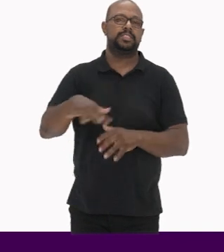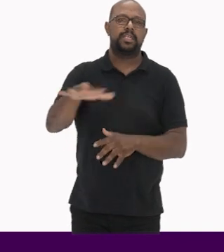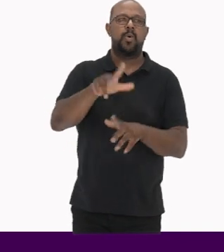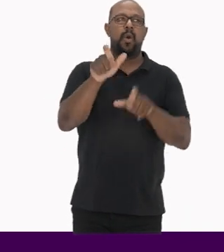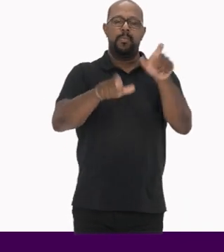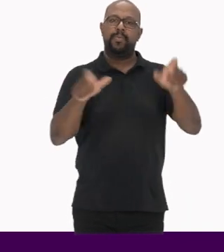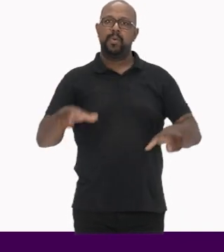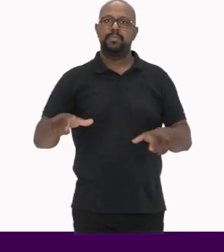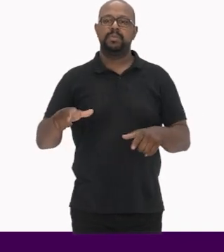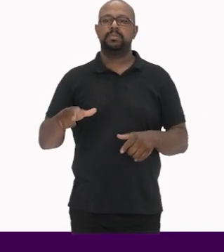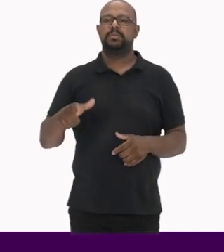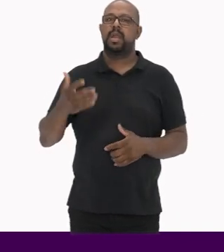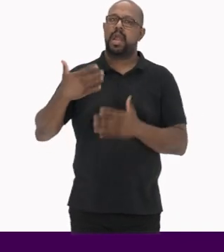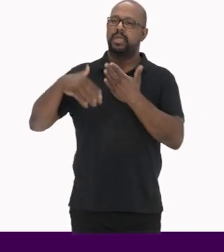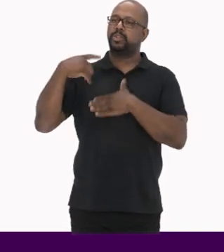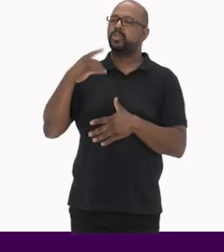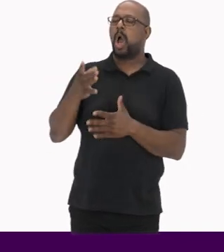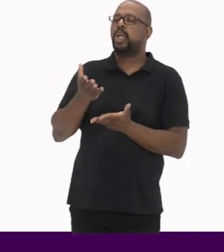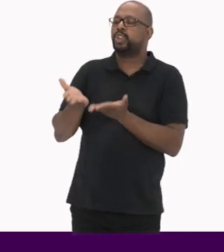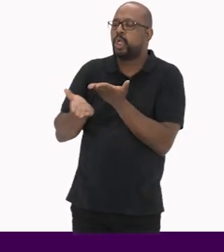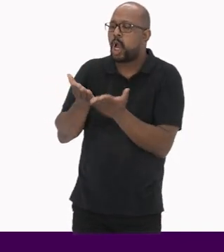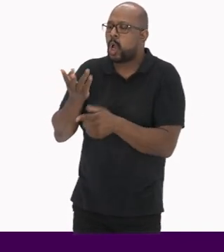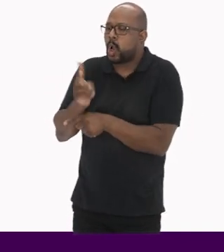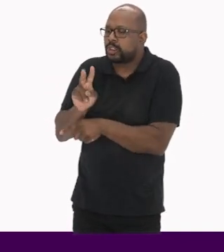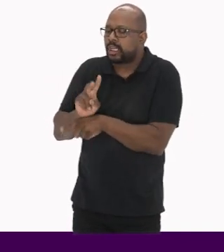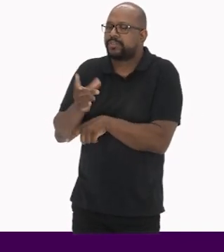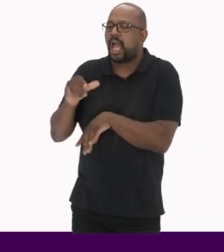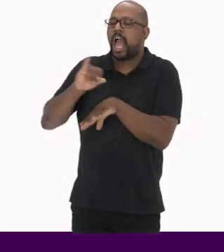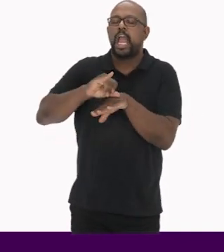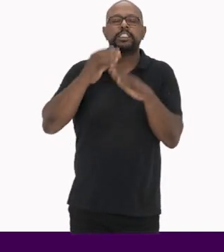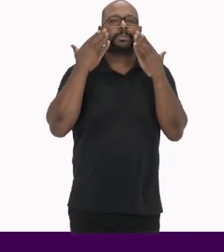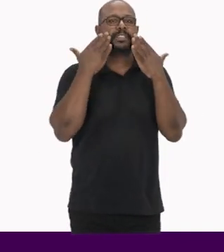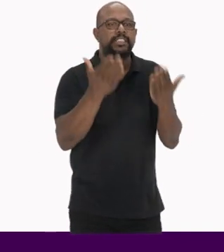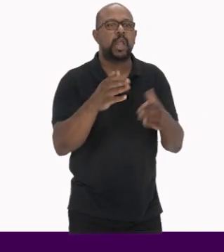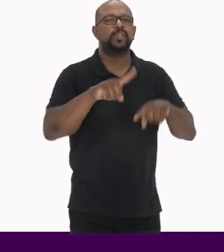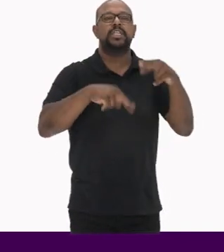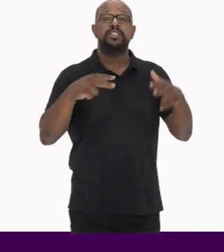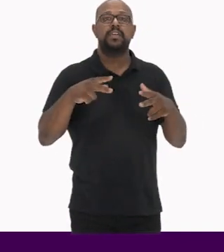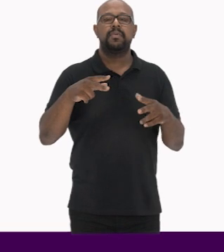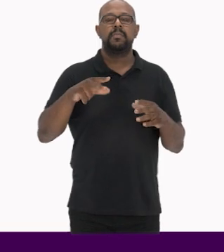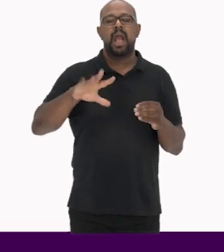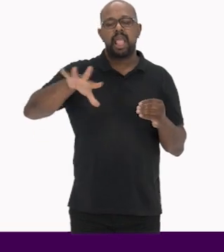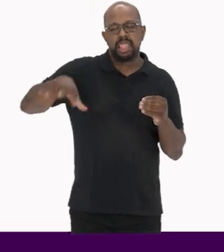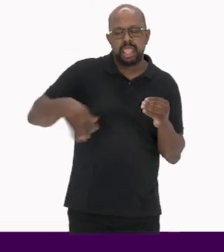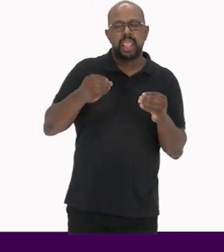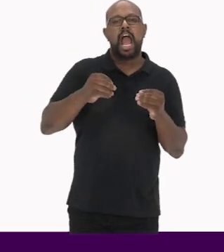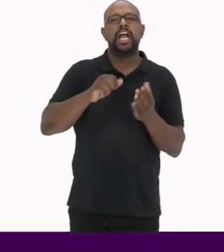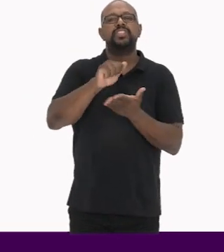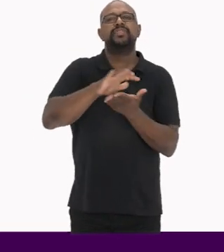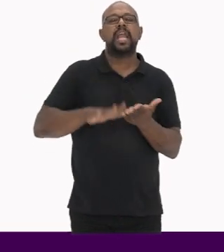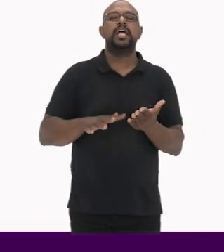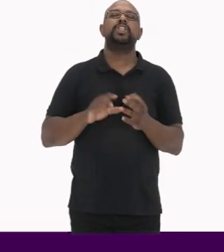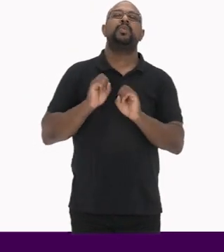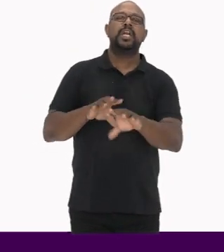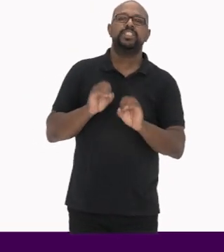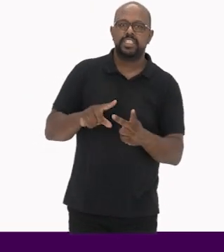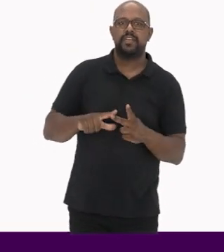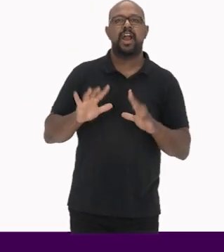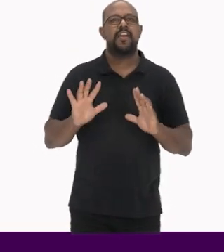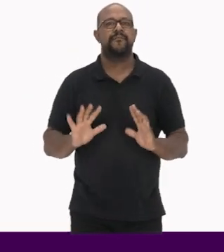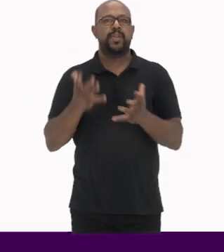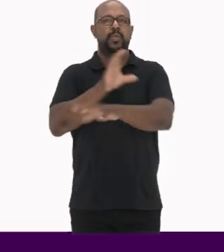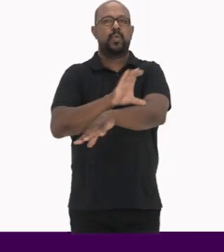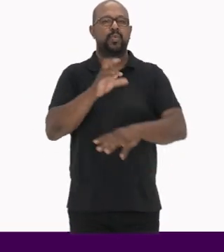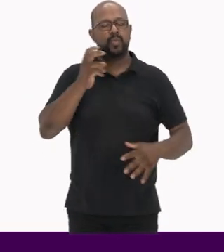As tradicionais atribuições de conservação e exibição de acervos Foram acrescidas atividades educativas, eventos